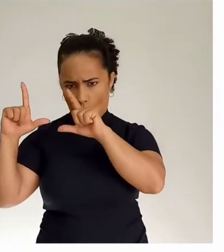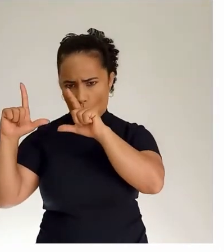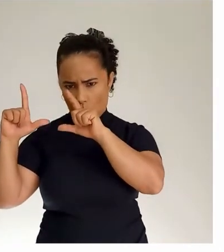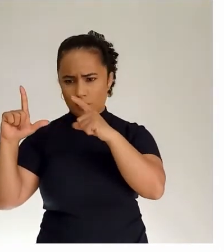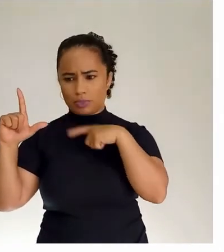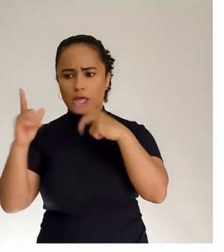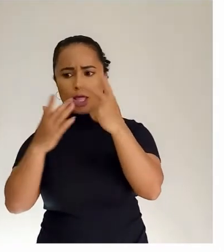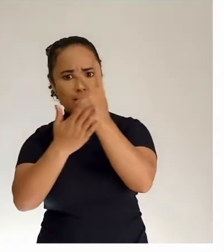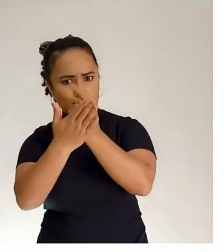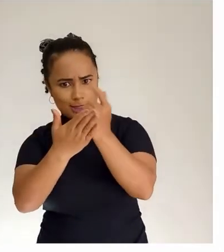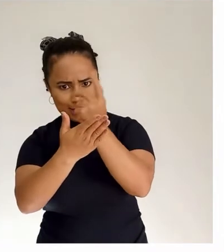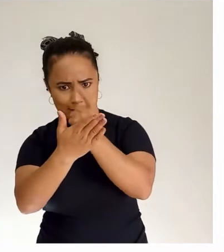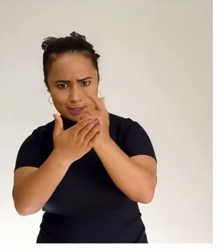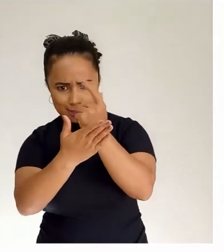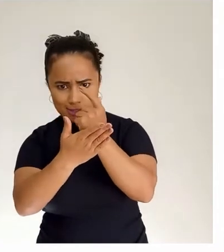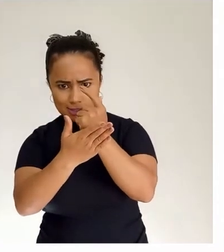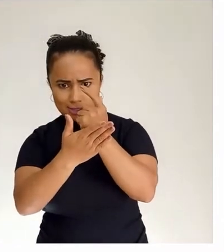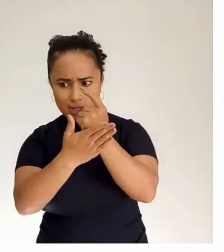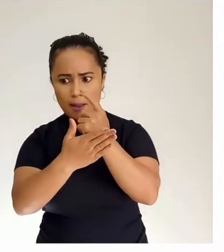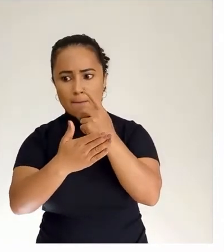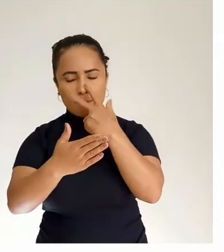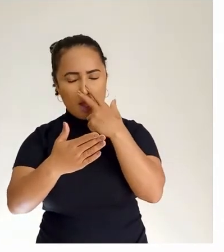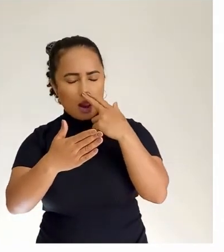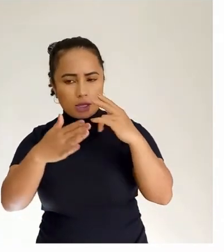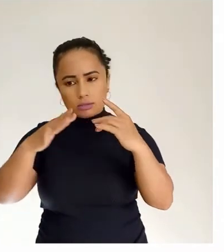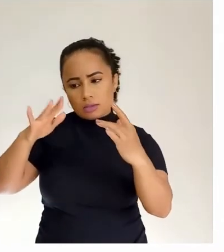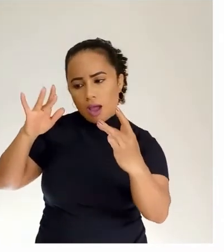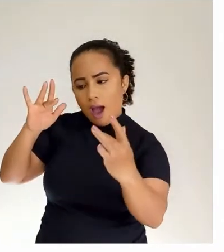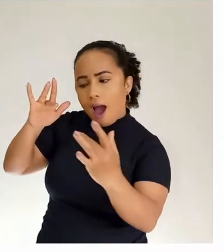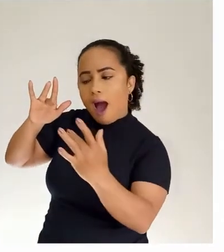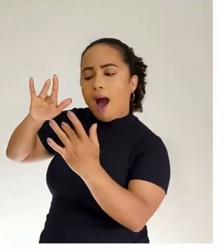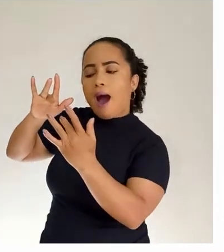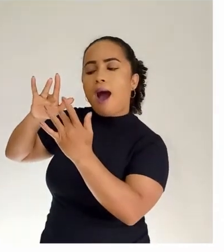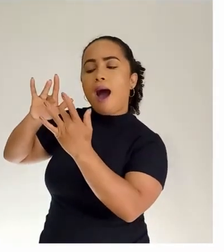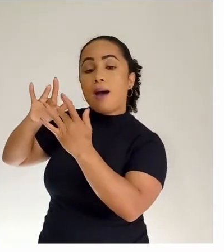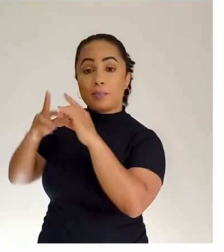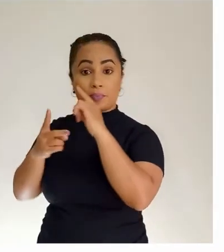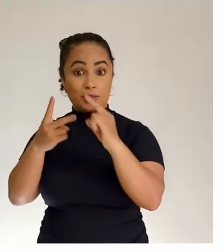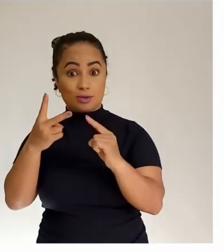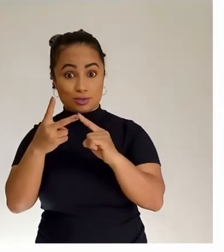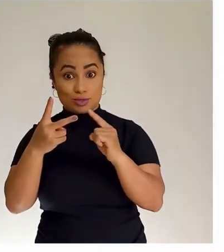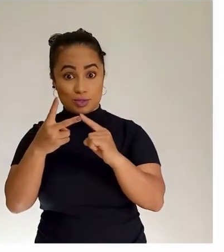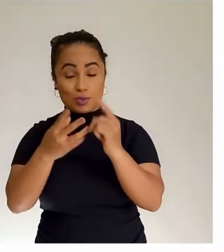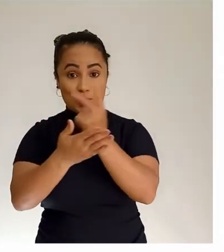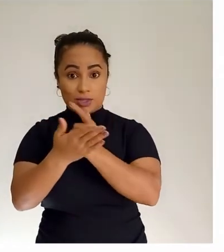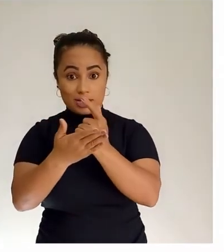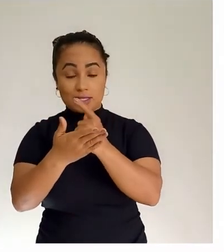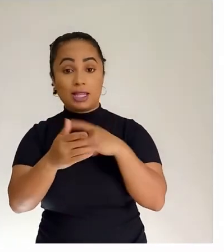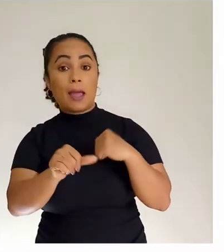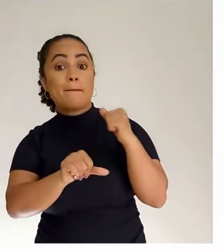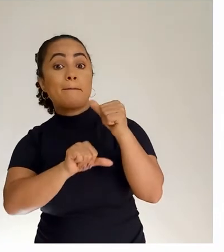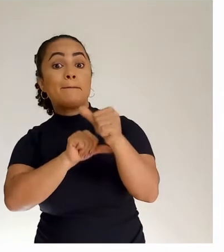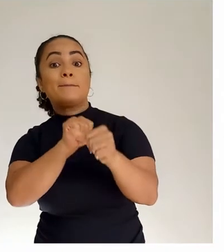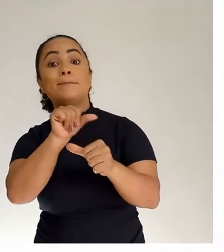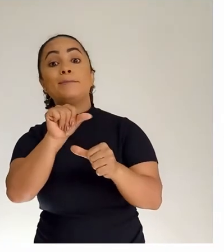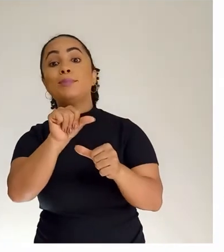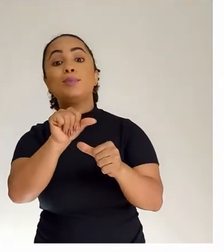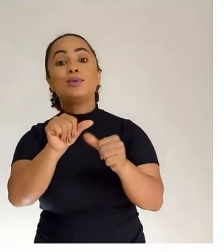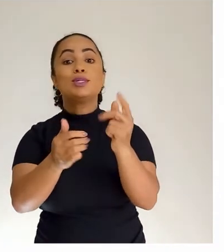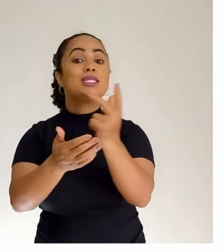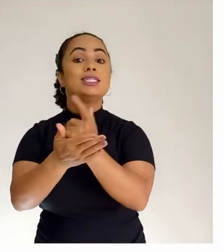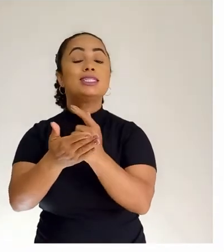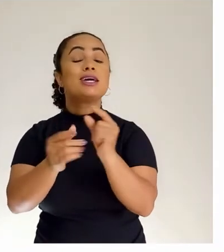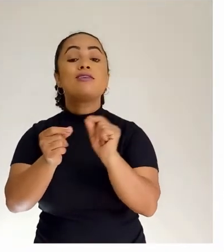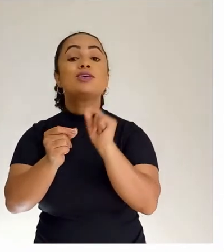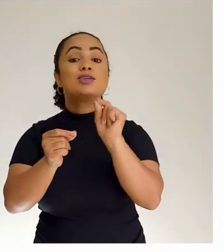quase se tocando. Já no segundo desenho, foi alterada a imagem e colocou uma